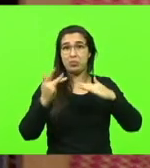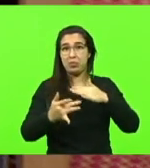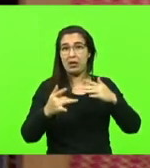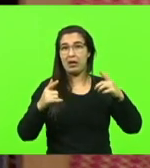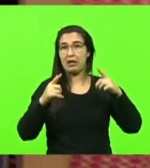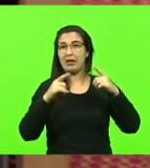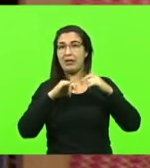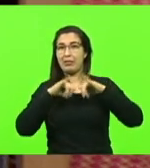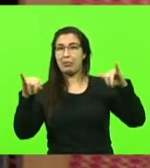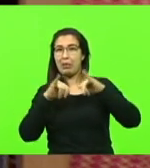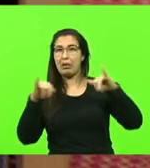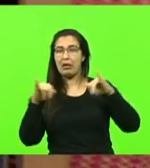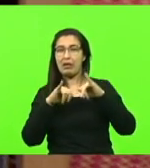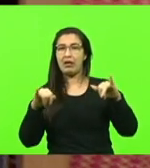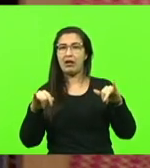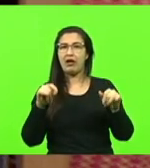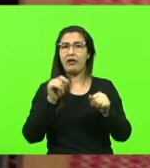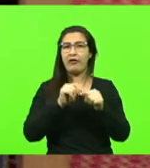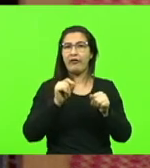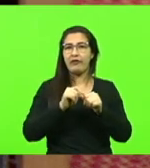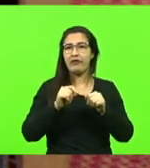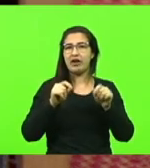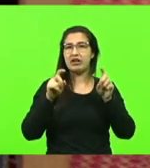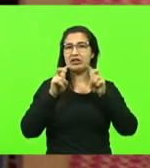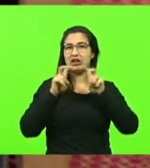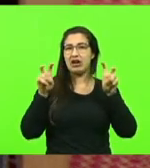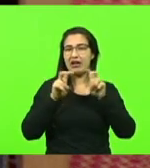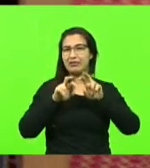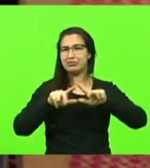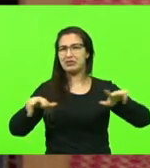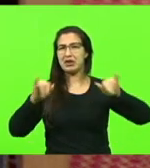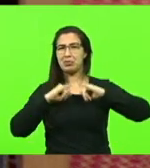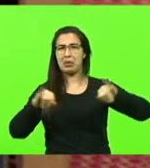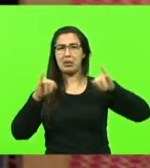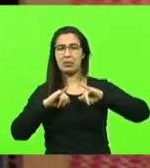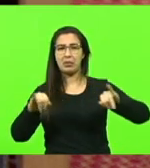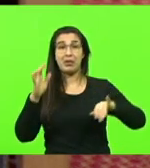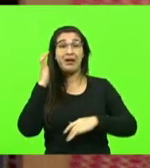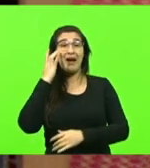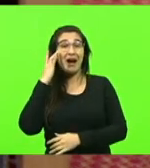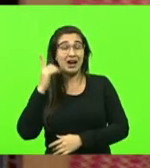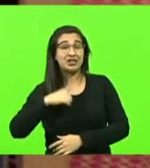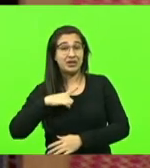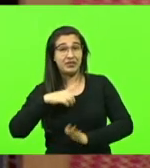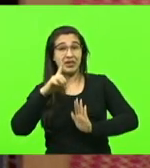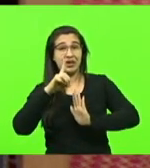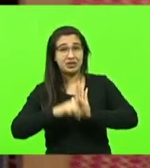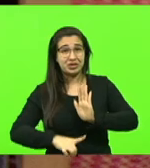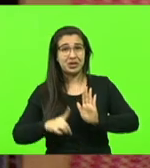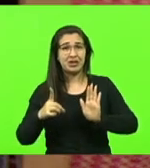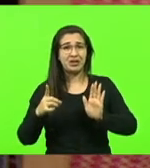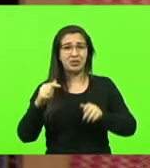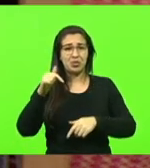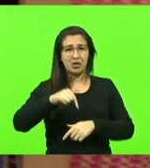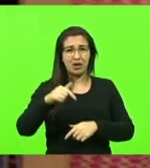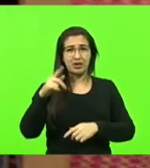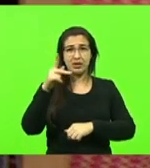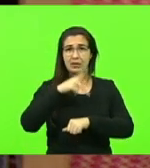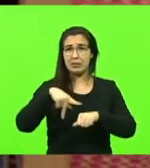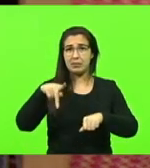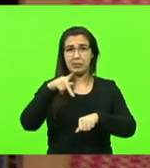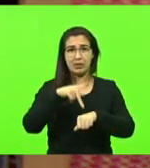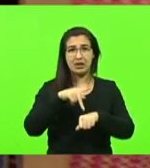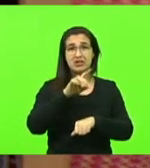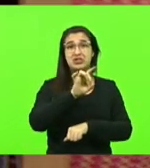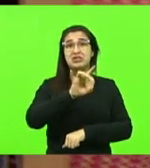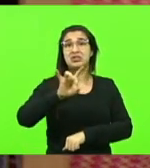fez um barulho, acha que está no direito e que tem que acabar nesse país de cada um